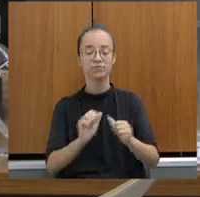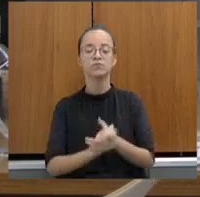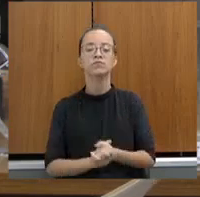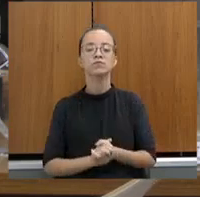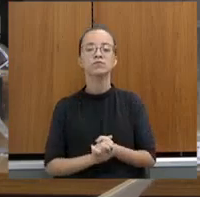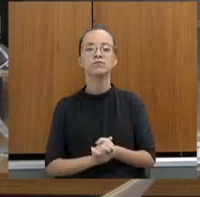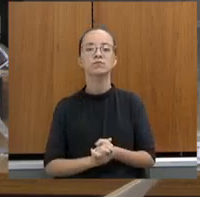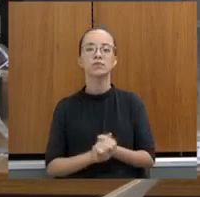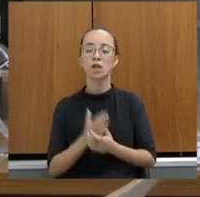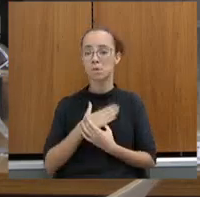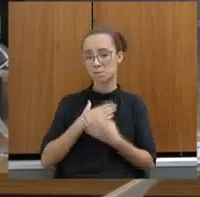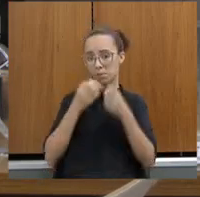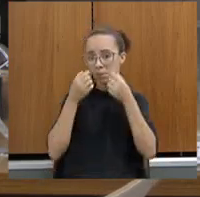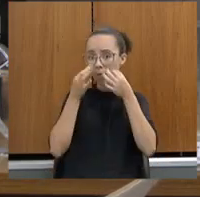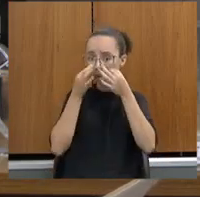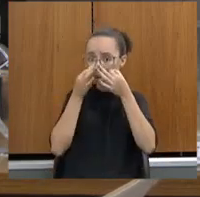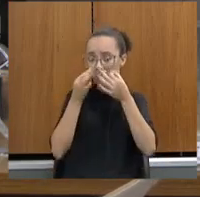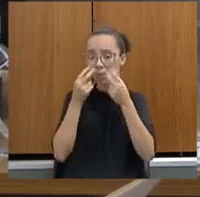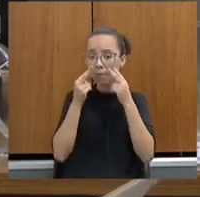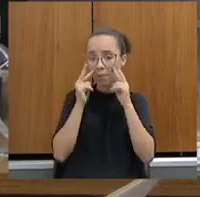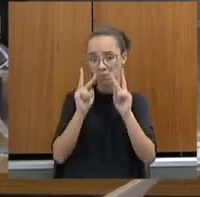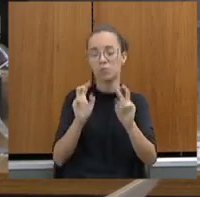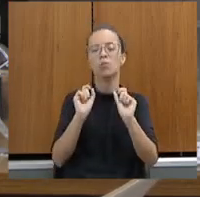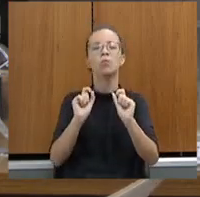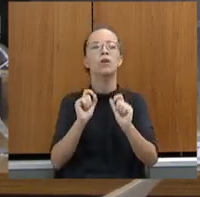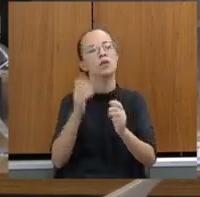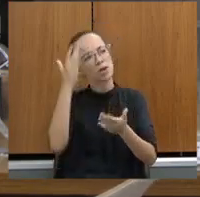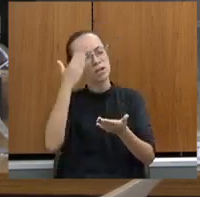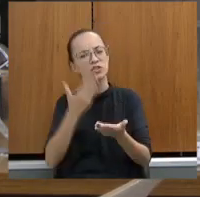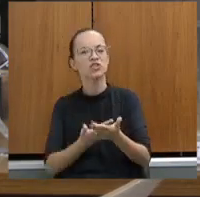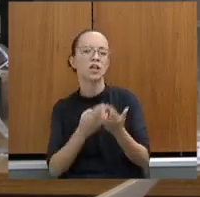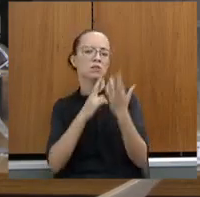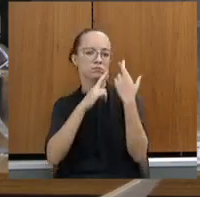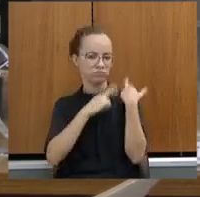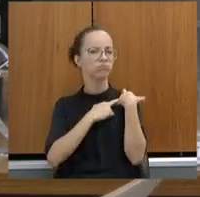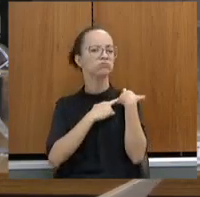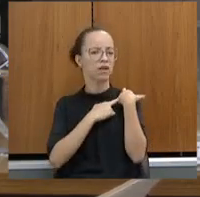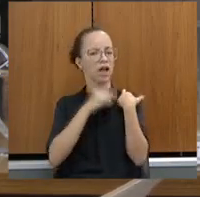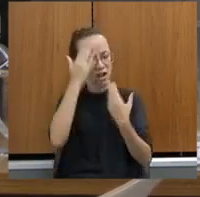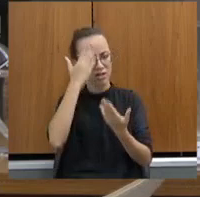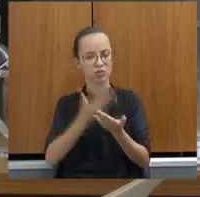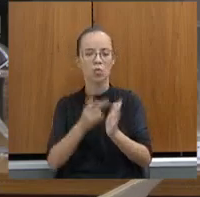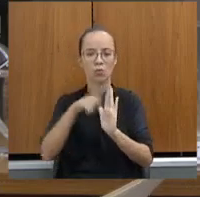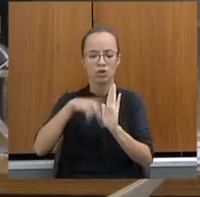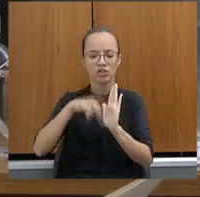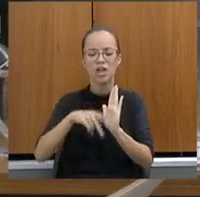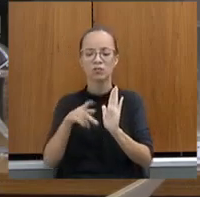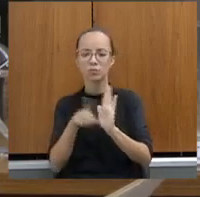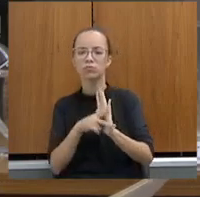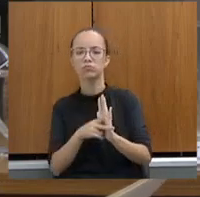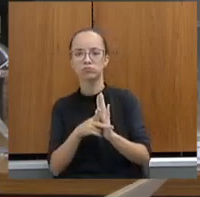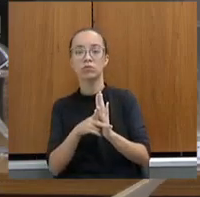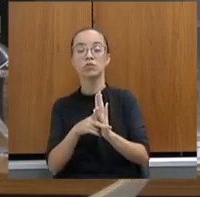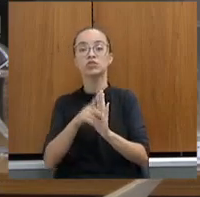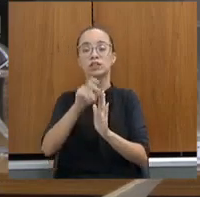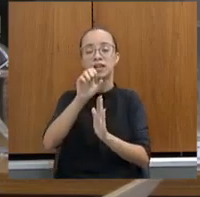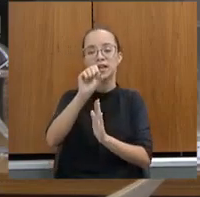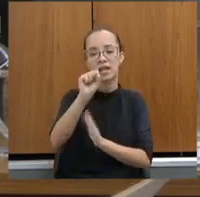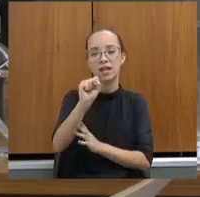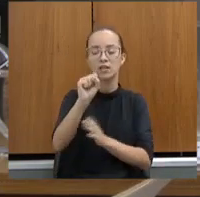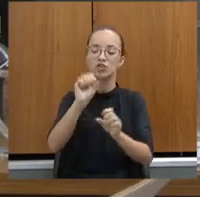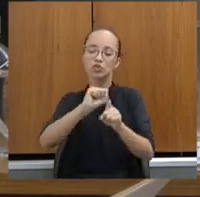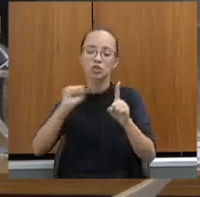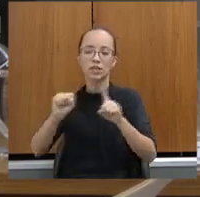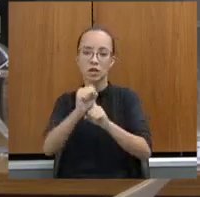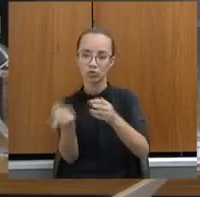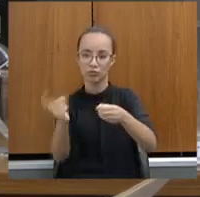na minha visão do sistema prisional, eu acredito na ressocialização, eu acho que o projeto de ressocialização é real. Nós temos